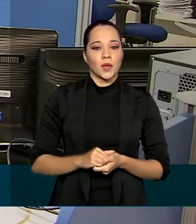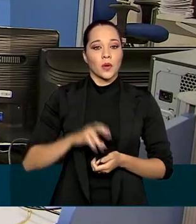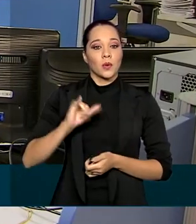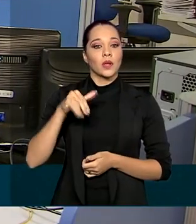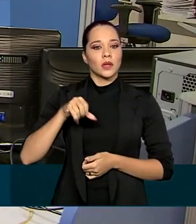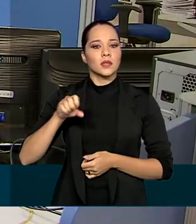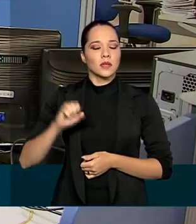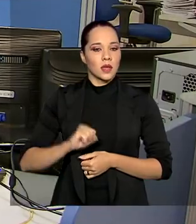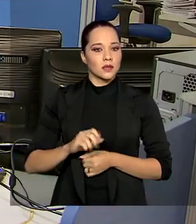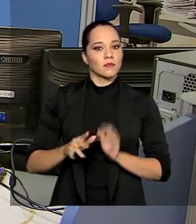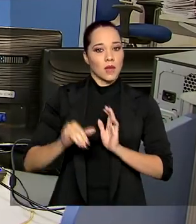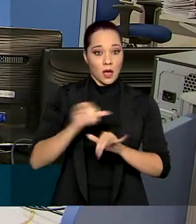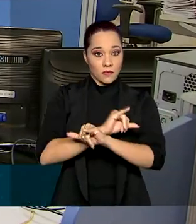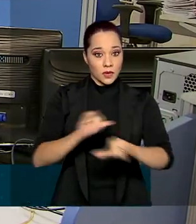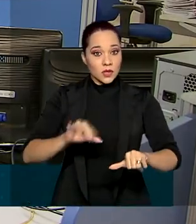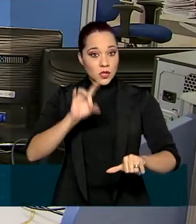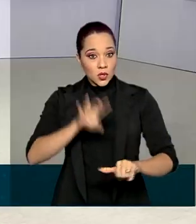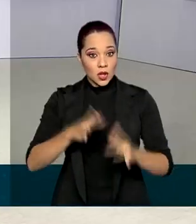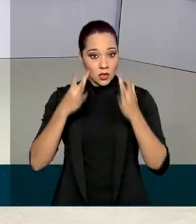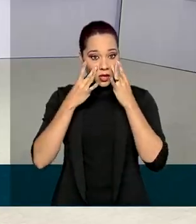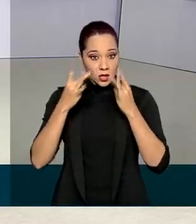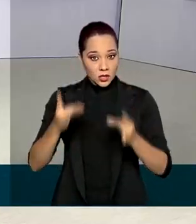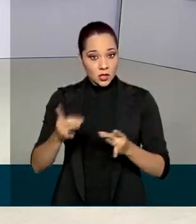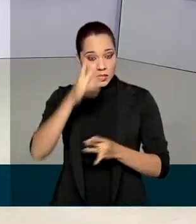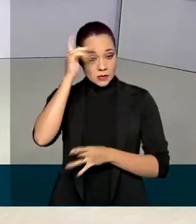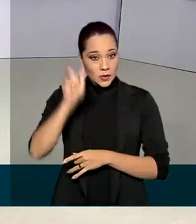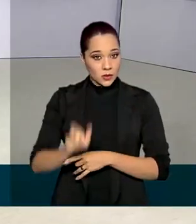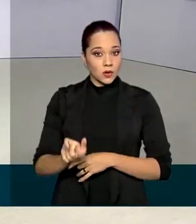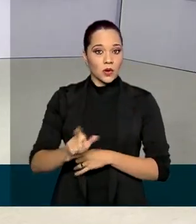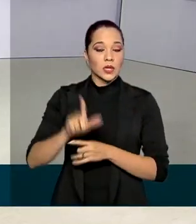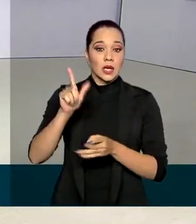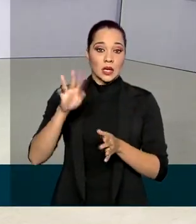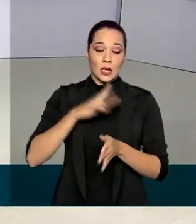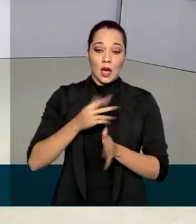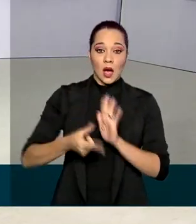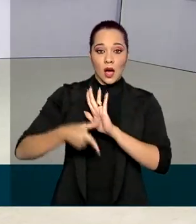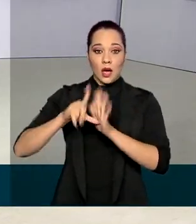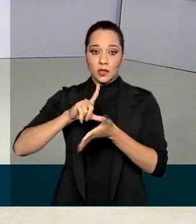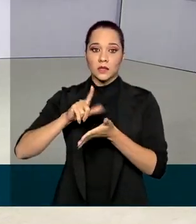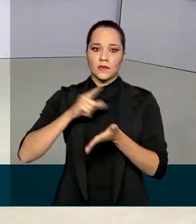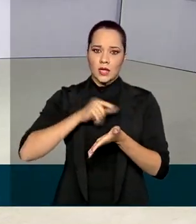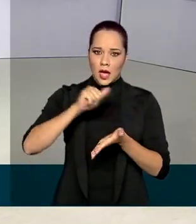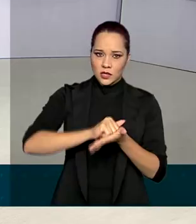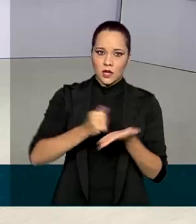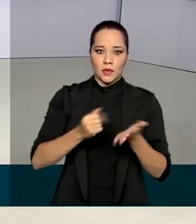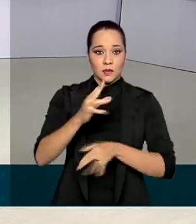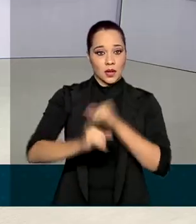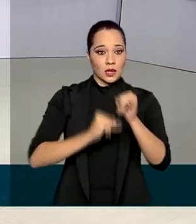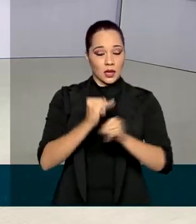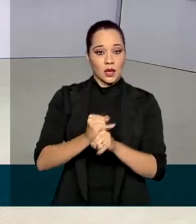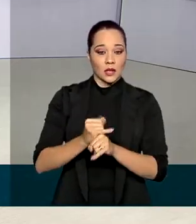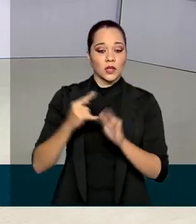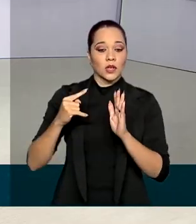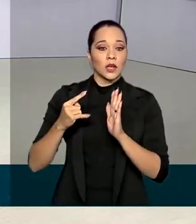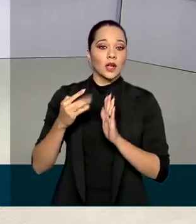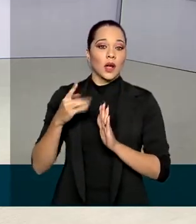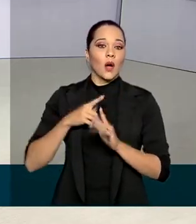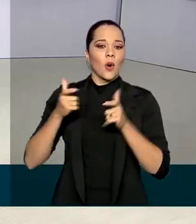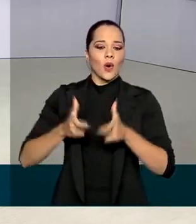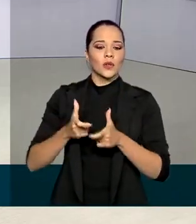INSS alerta que só serão atendidos os segurados com agendamento prévio pela internet no meu